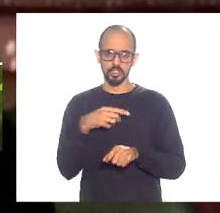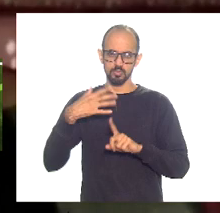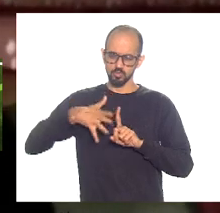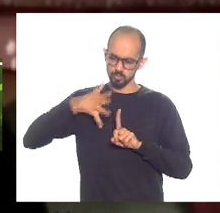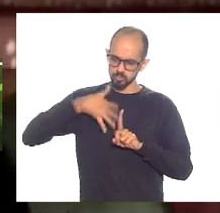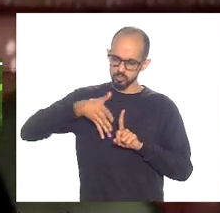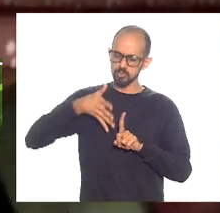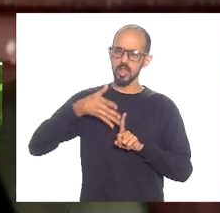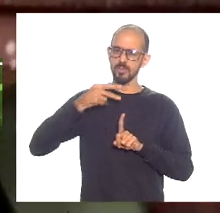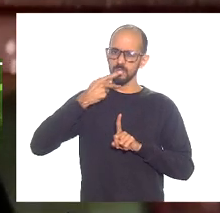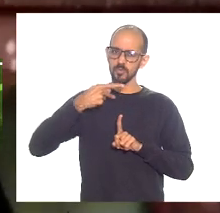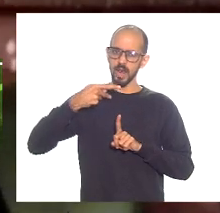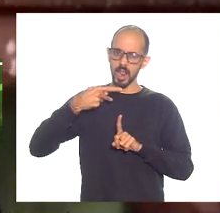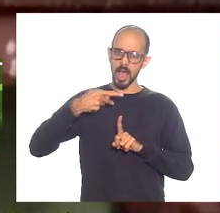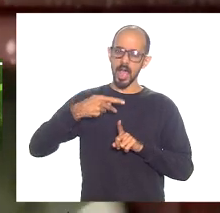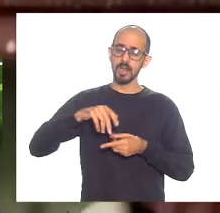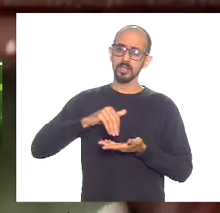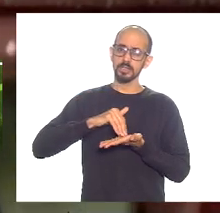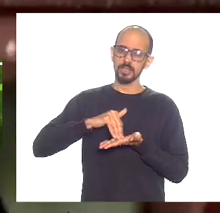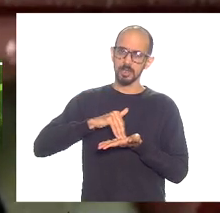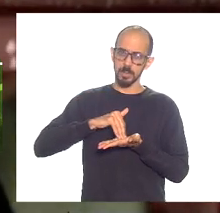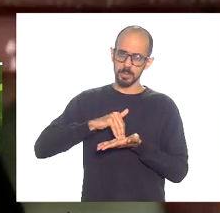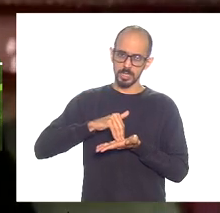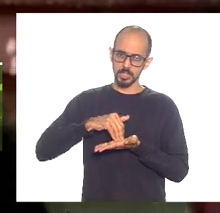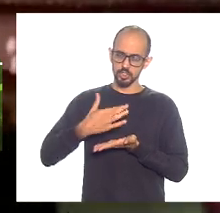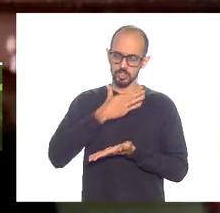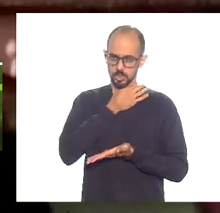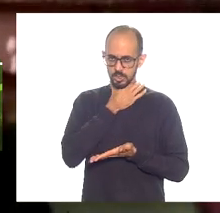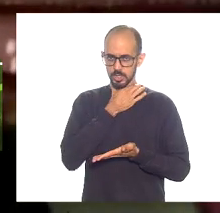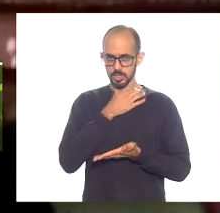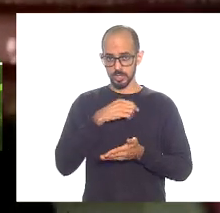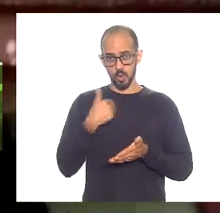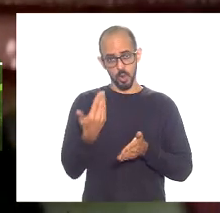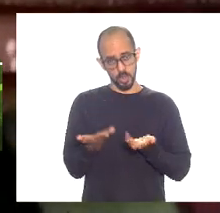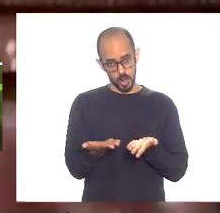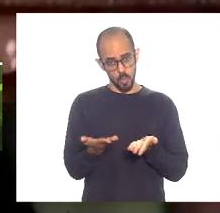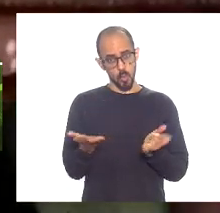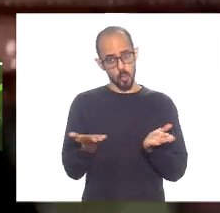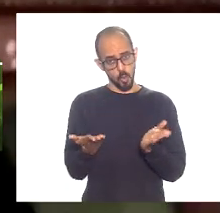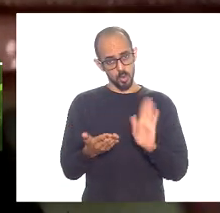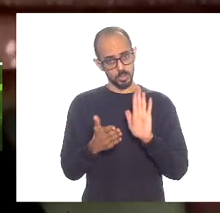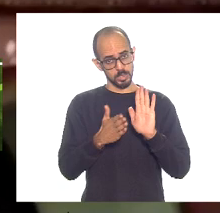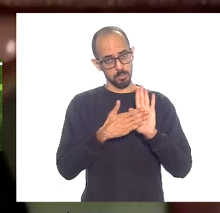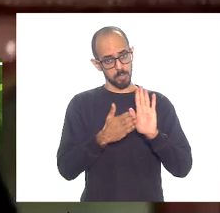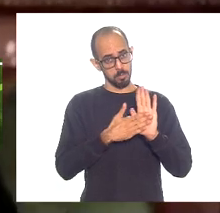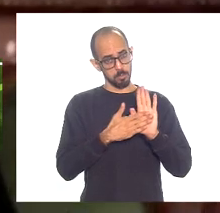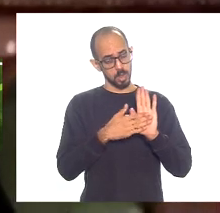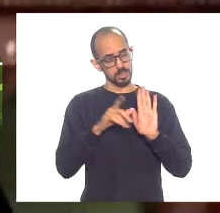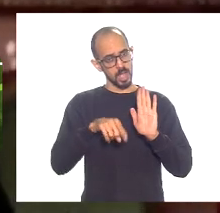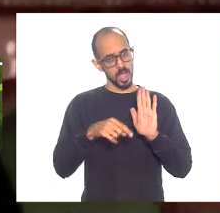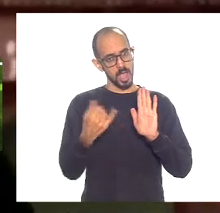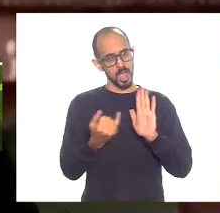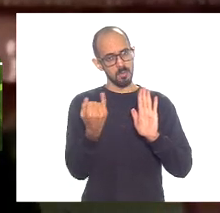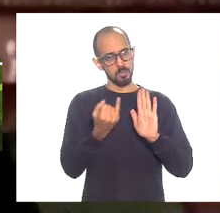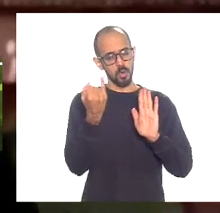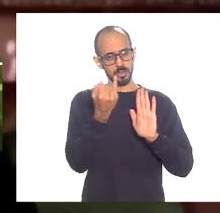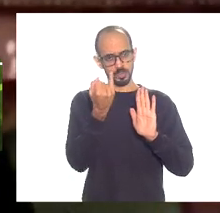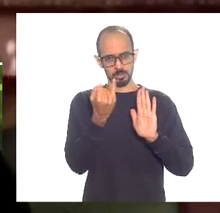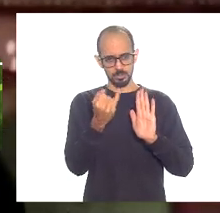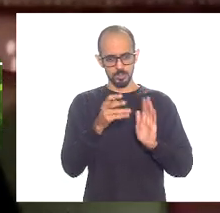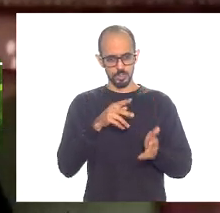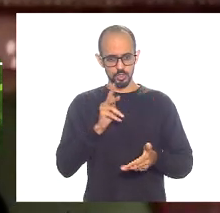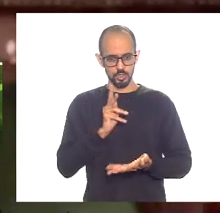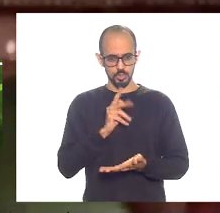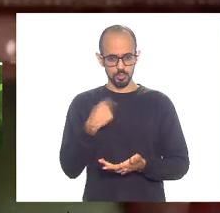assembleia legislativa naquele gabinete de crise hoje a proposição desse conselho é condição sine qua non para a gente continuar